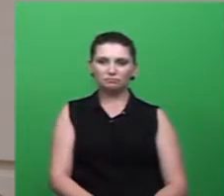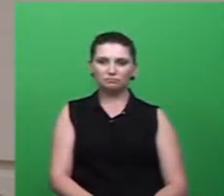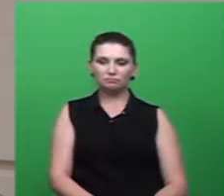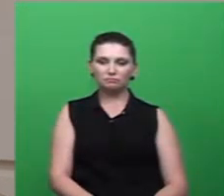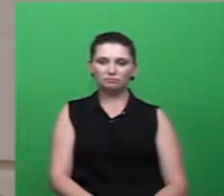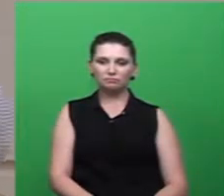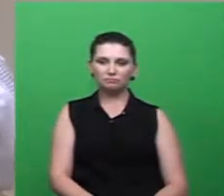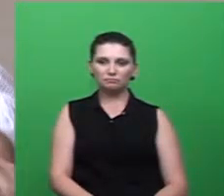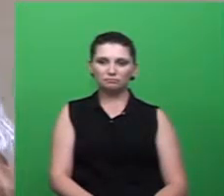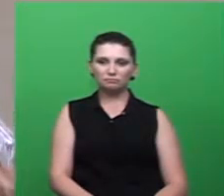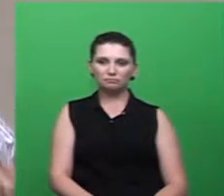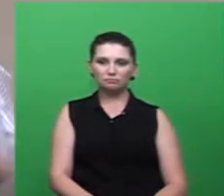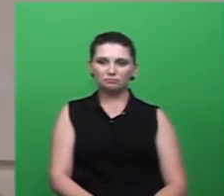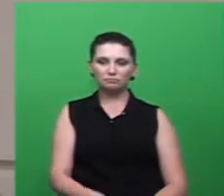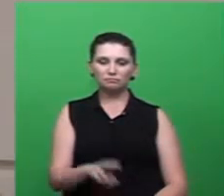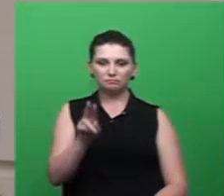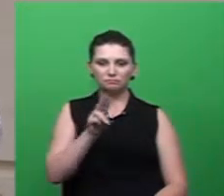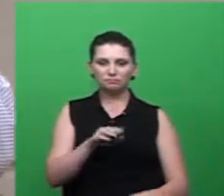caiu quase todo